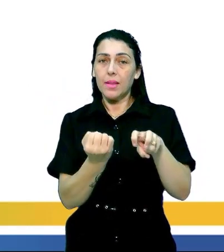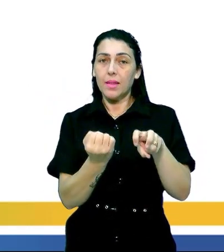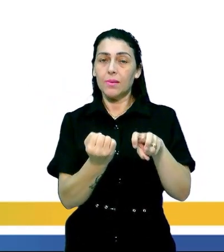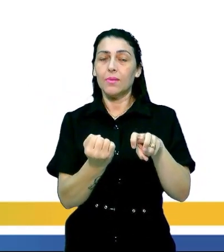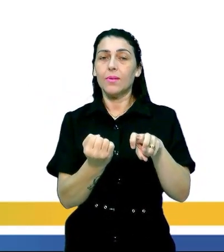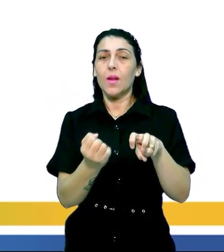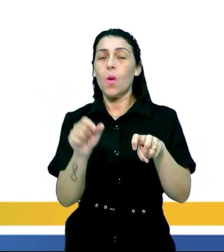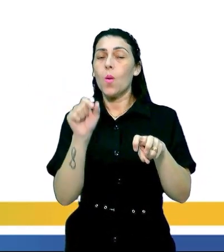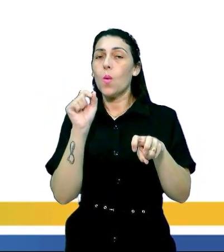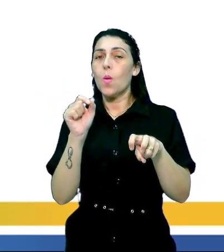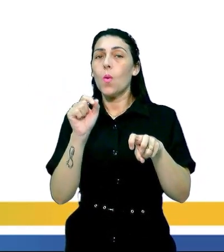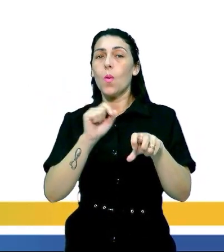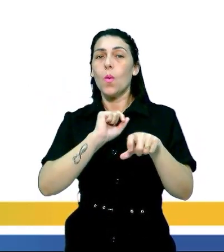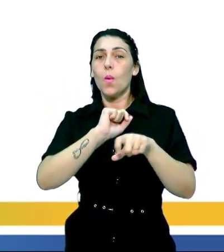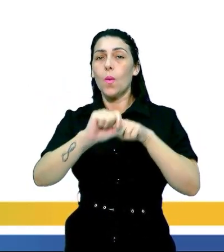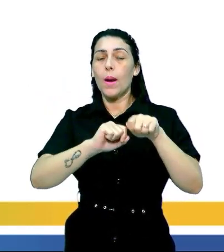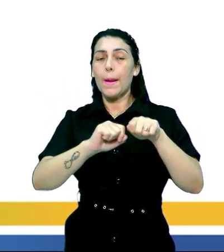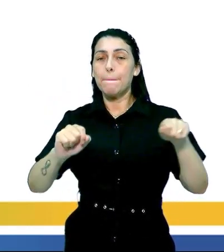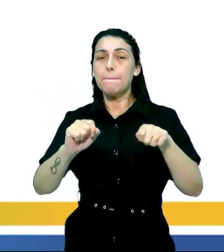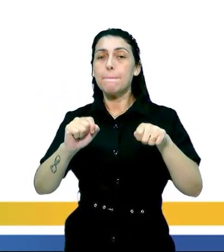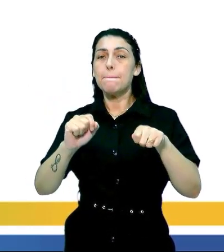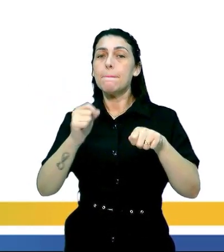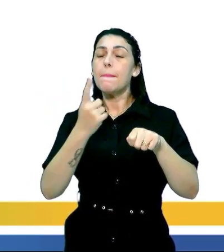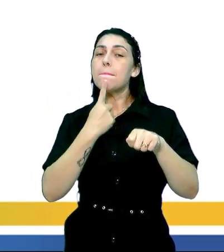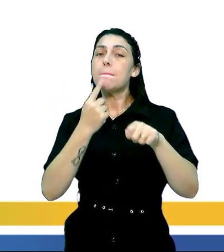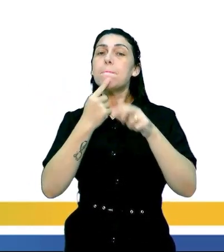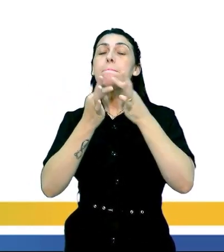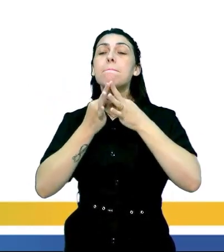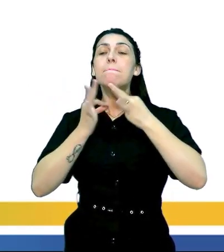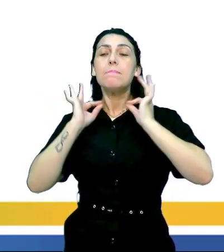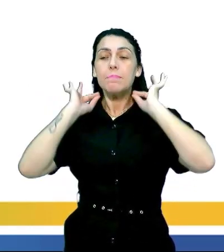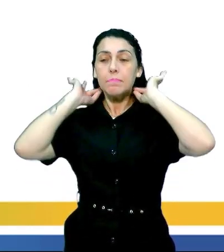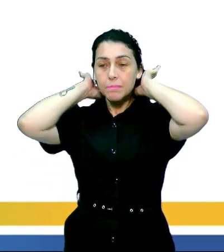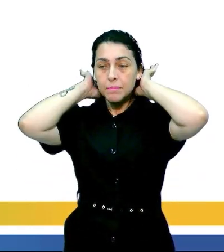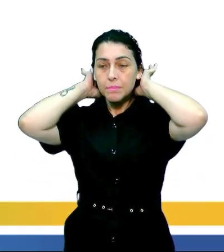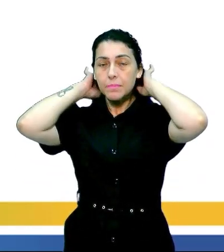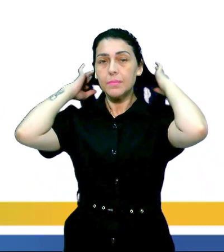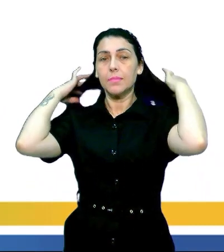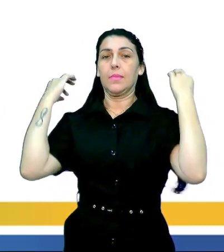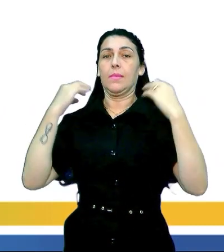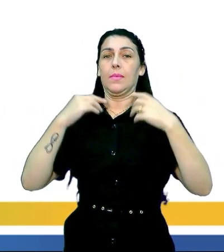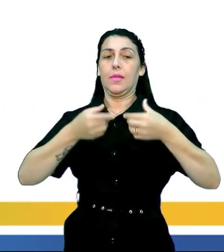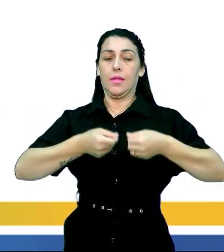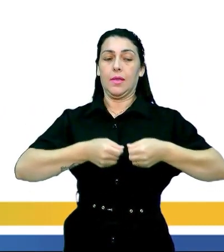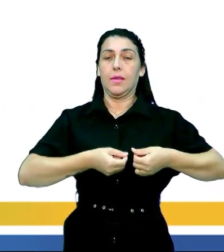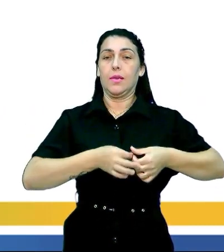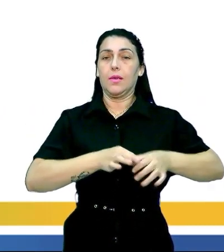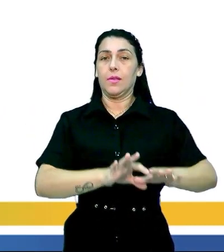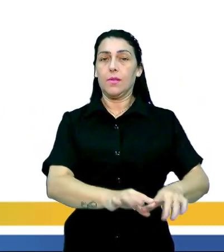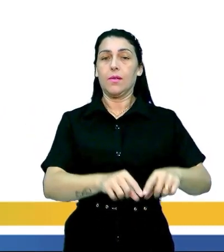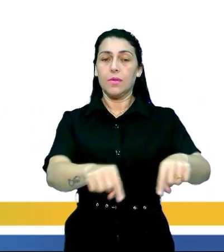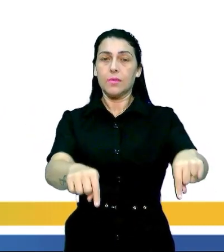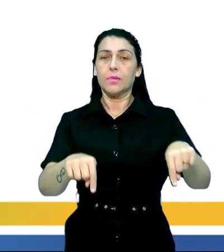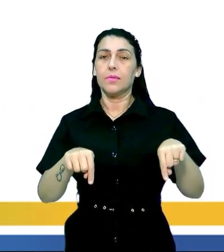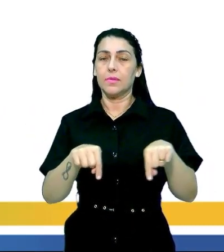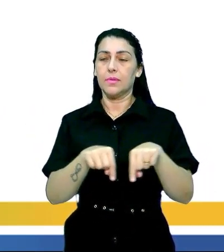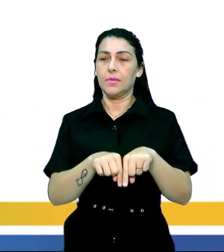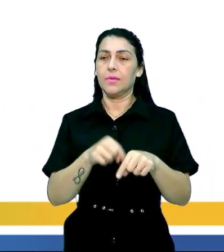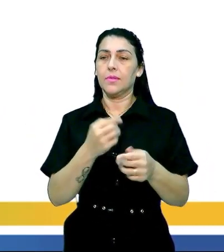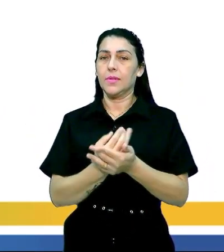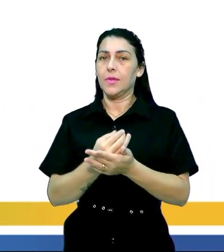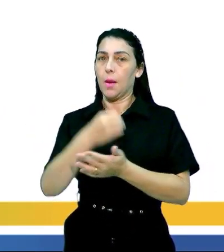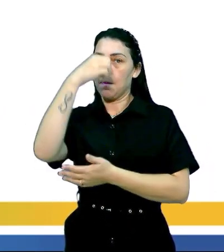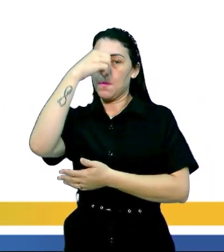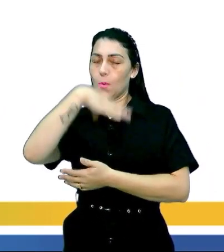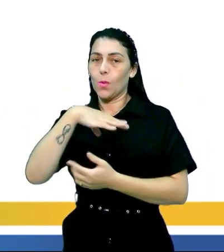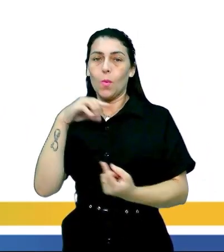o que eles amarram fitas vermelhas né no pescoço do animal e soltam ele na arena e o animal é extremamente